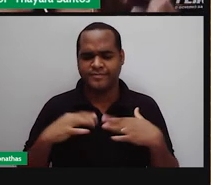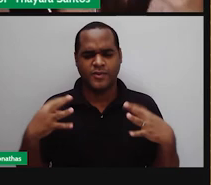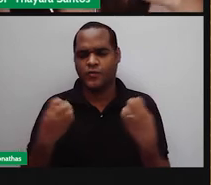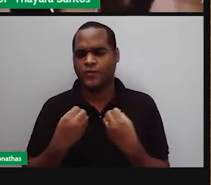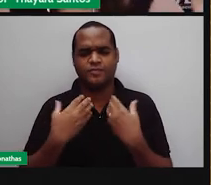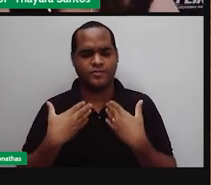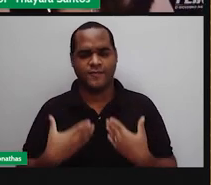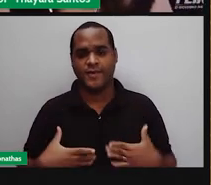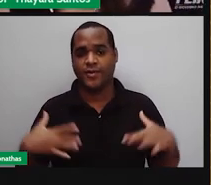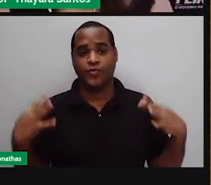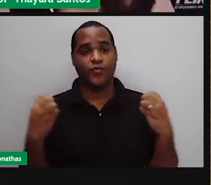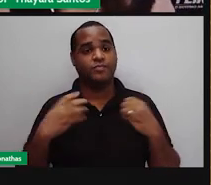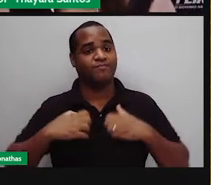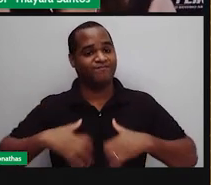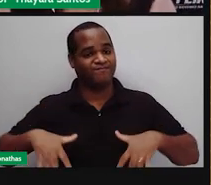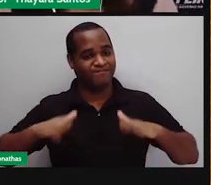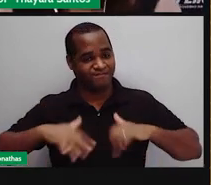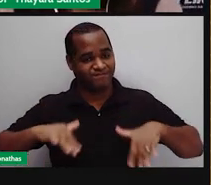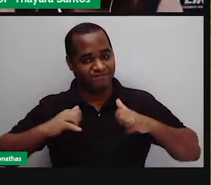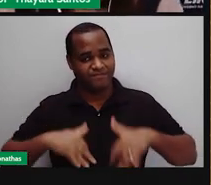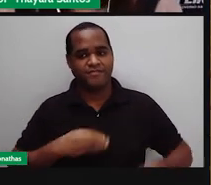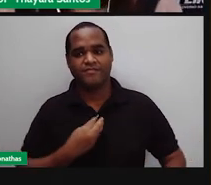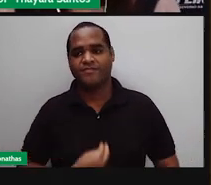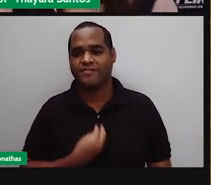vísceras. Então, tá tudo espalhado por aí.